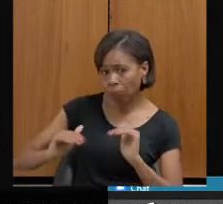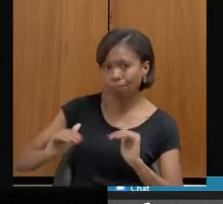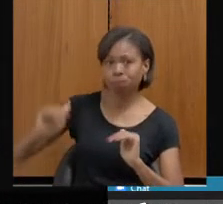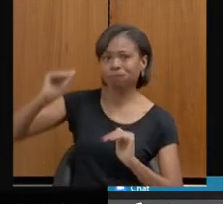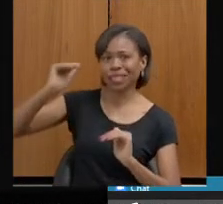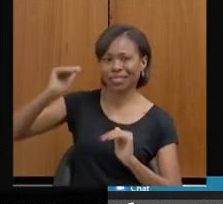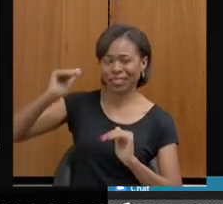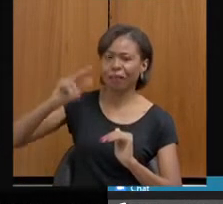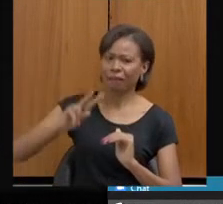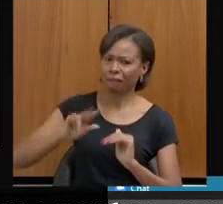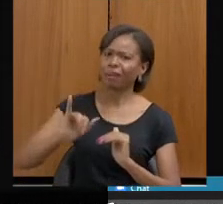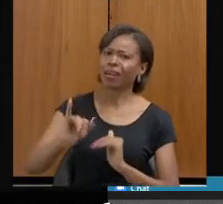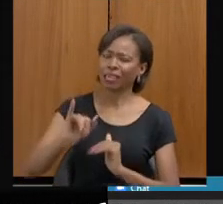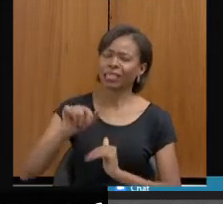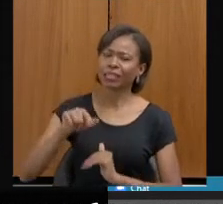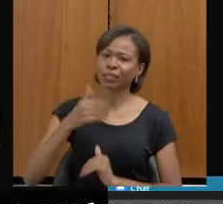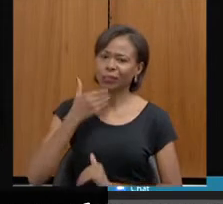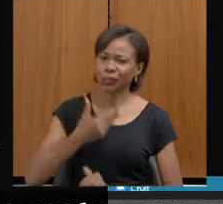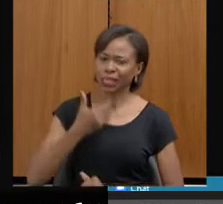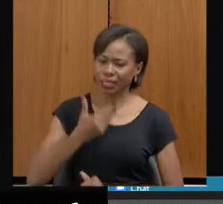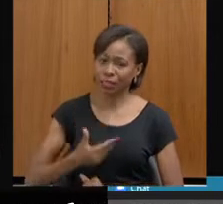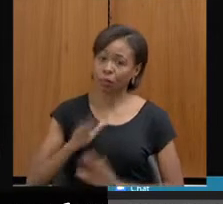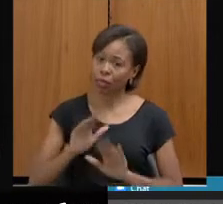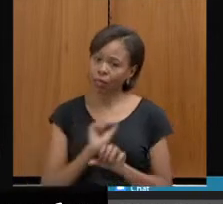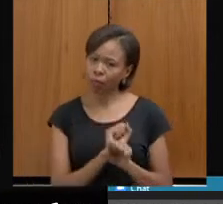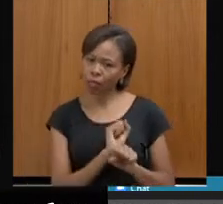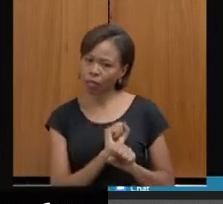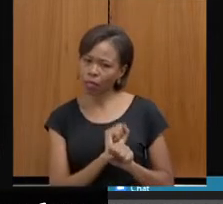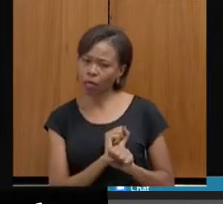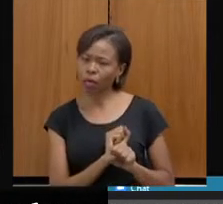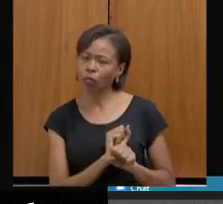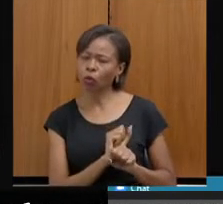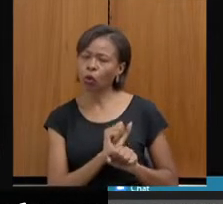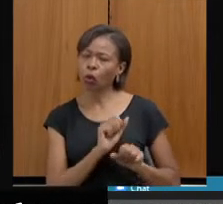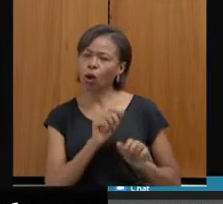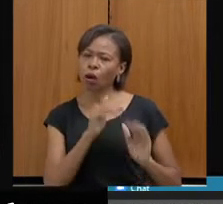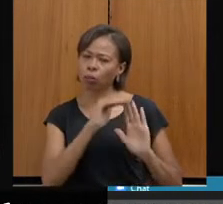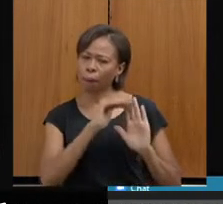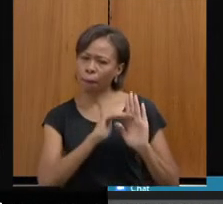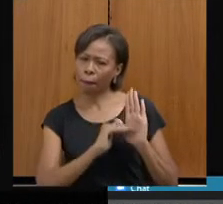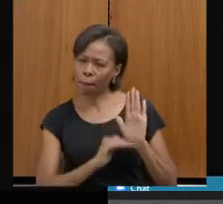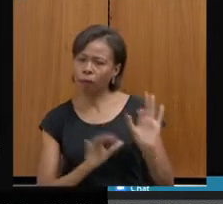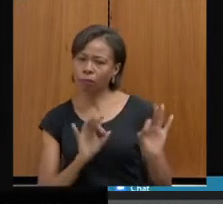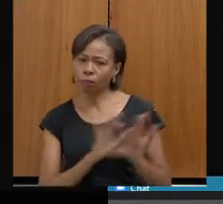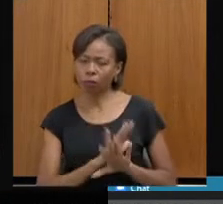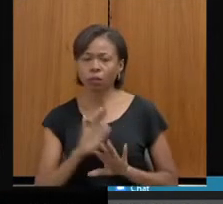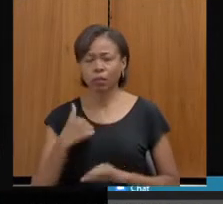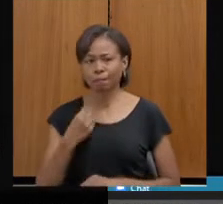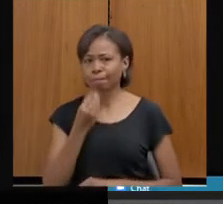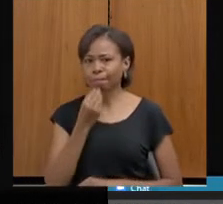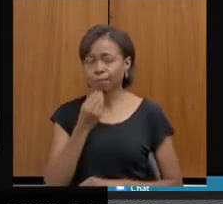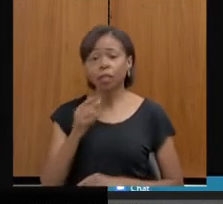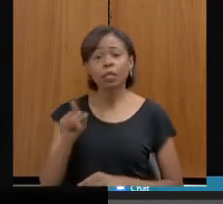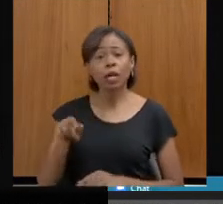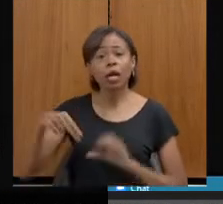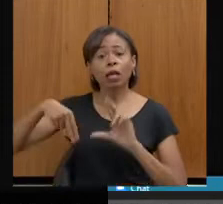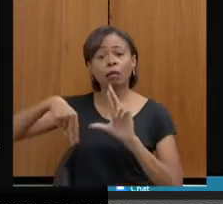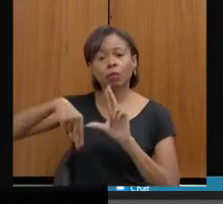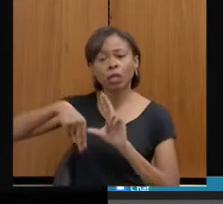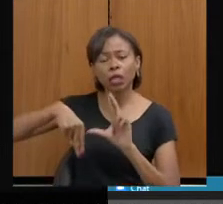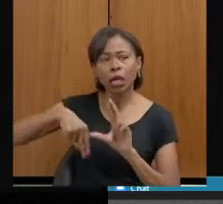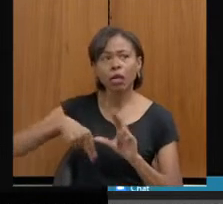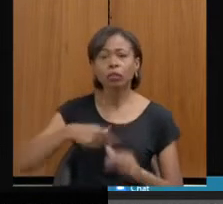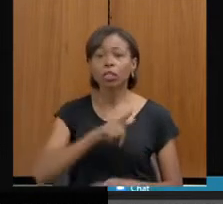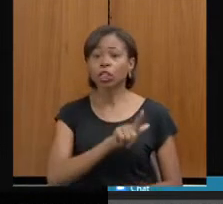Tem que esperar o questionário ficar pronto, mas eu estou em uma expectativa grande. E também Ribeirão das Nesas e Governador Valadares